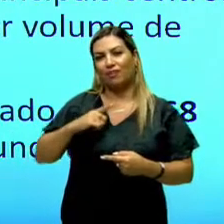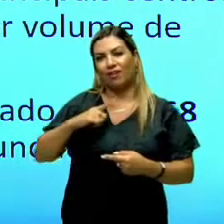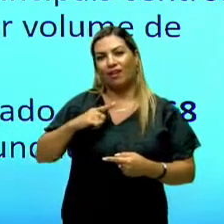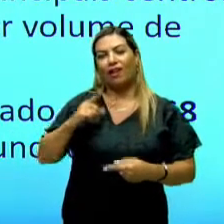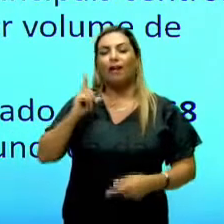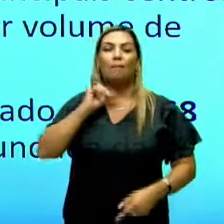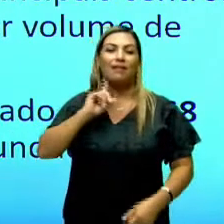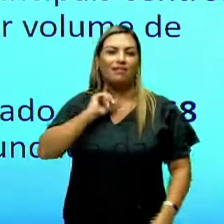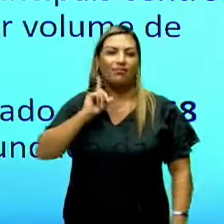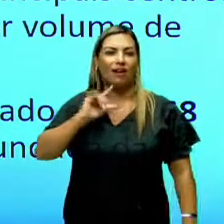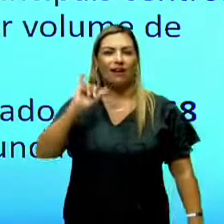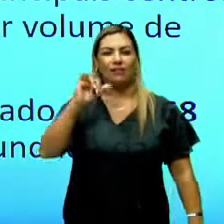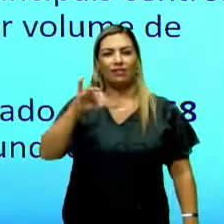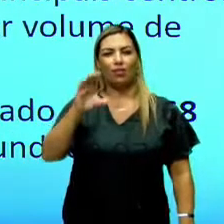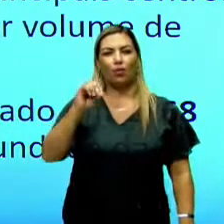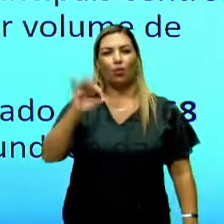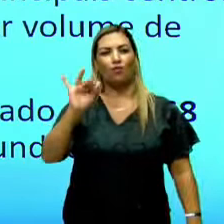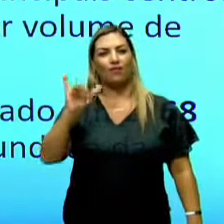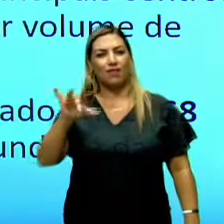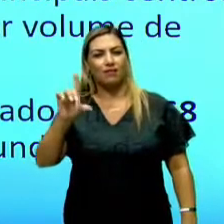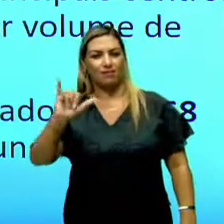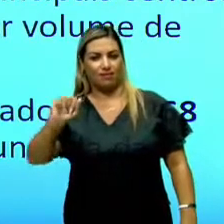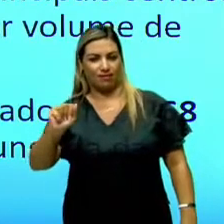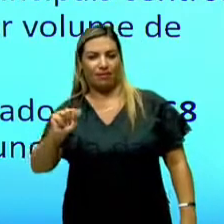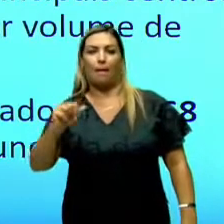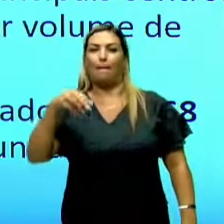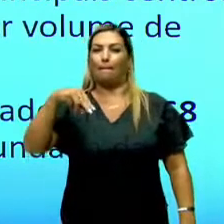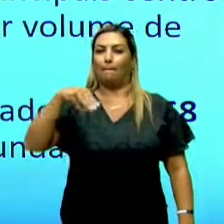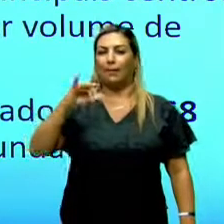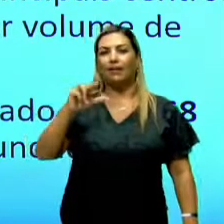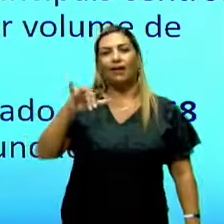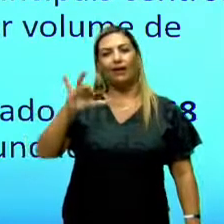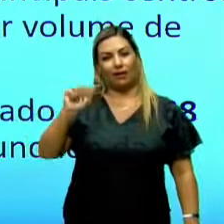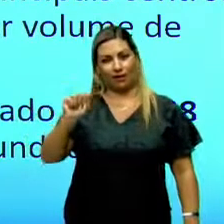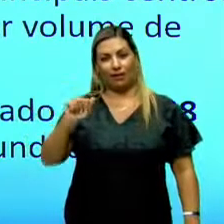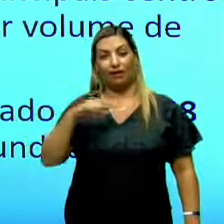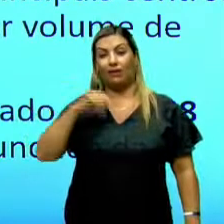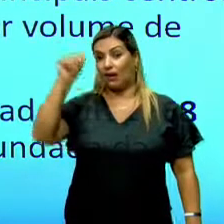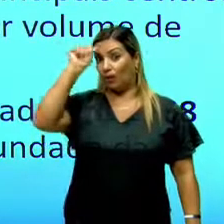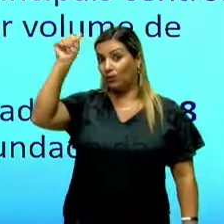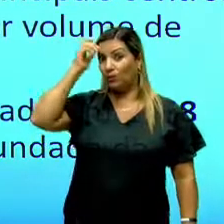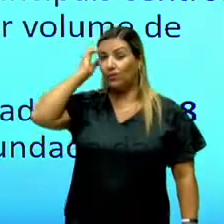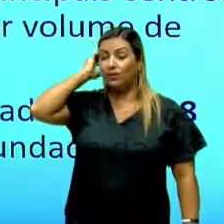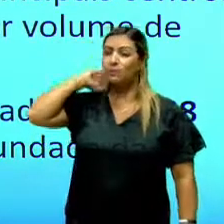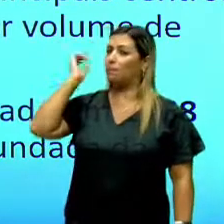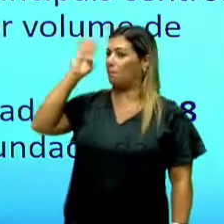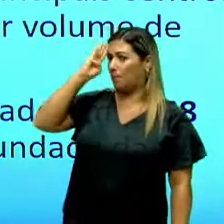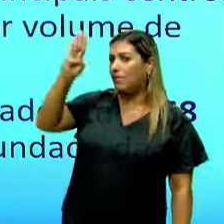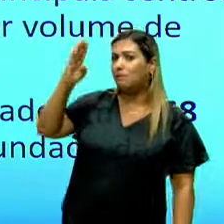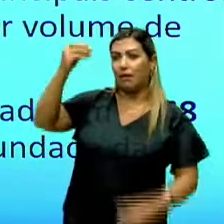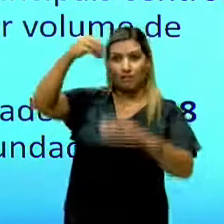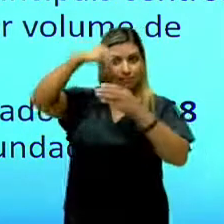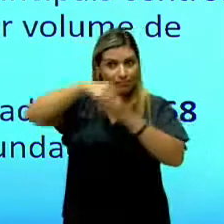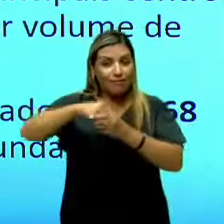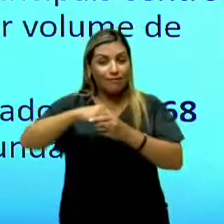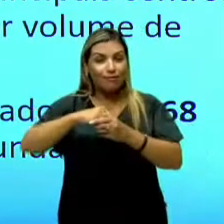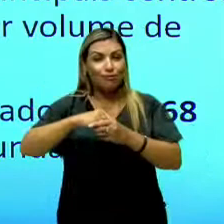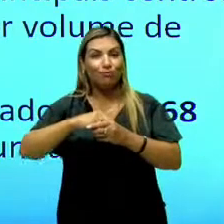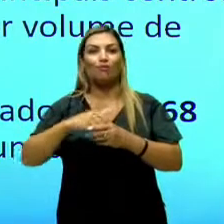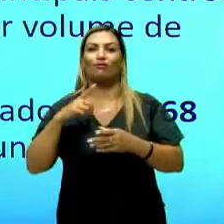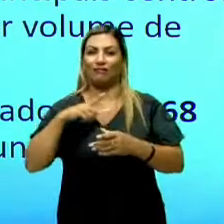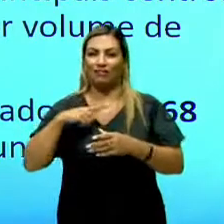Inconfidência Mineira, que os nossos escritores, que se sobressairam quase todos, fizeram parte da Inconfidência Mineira.